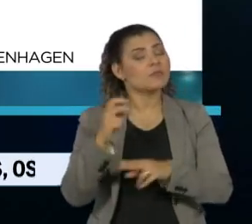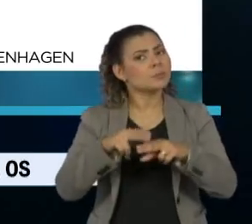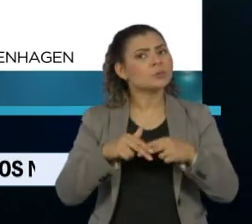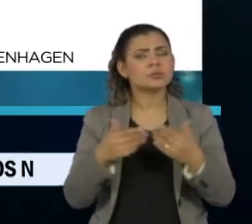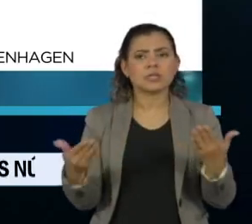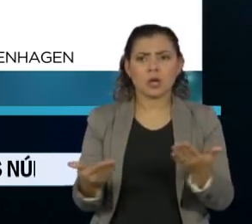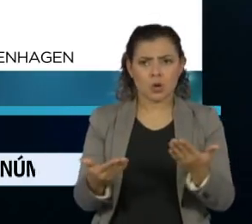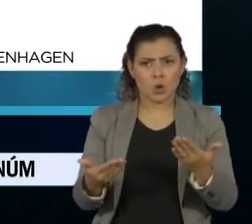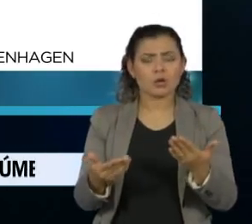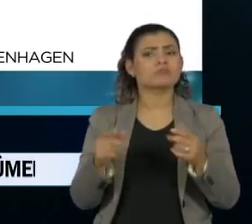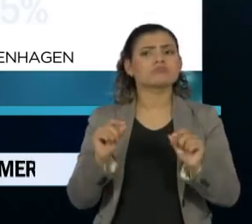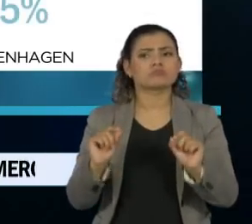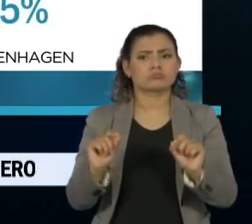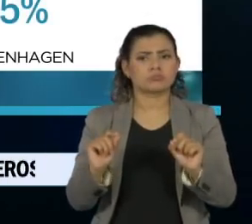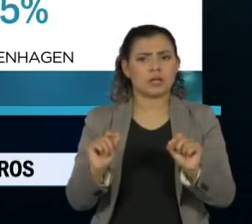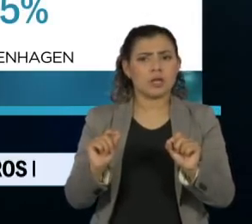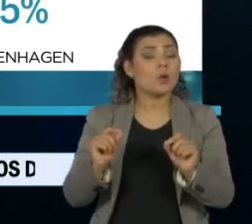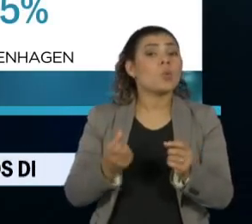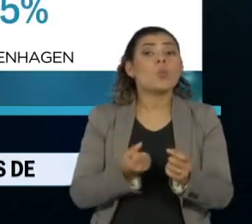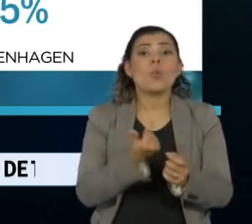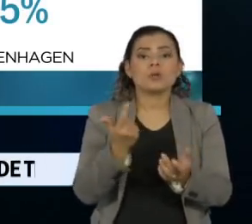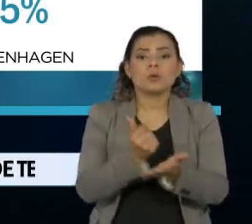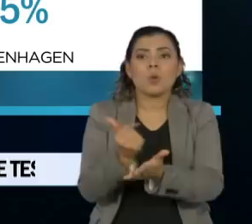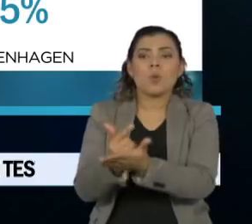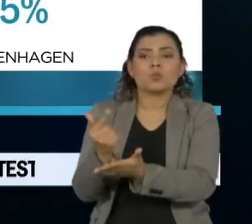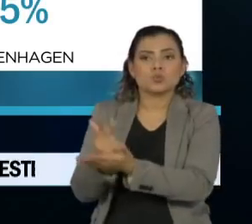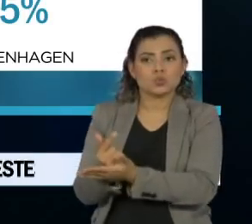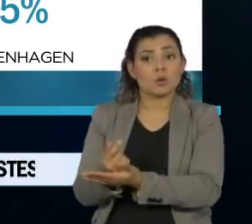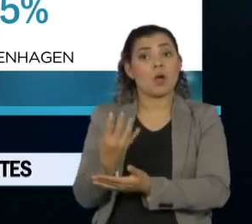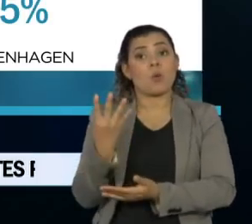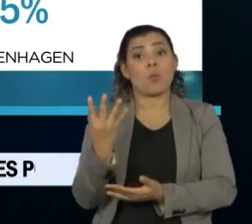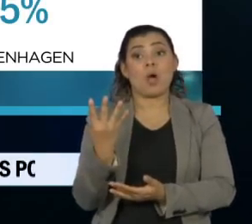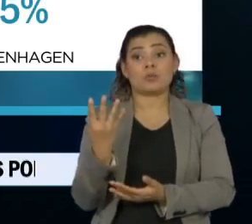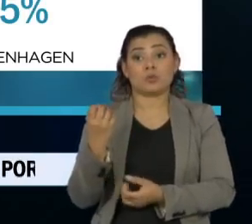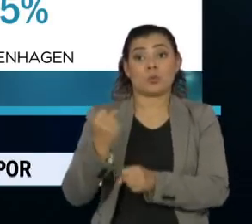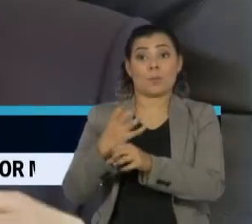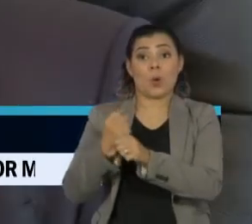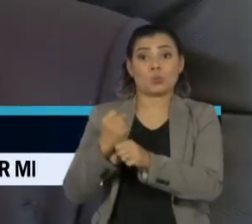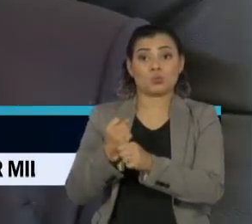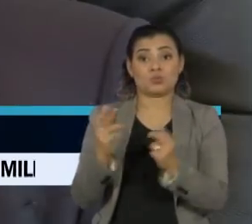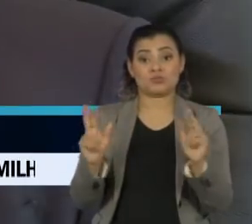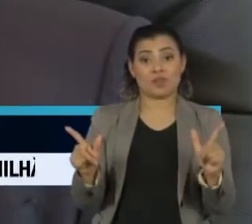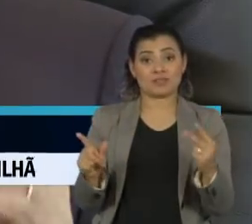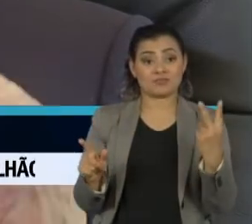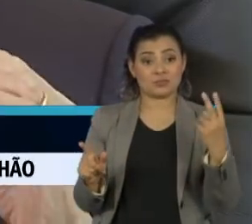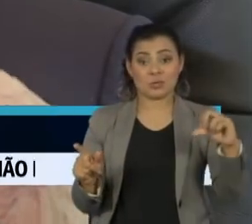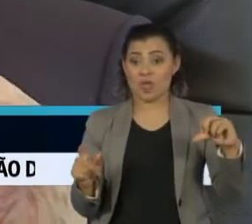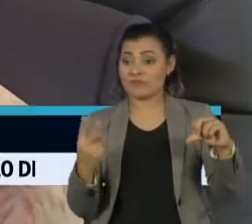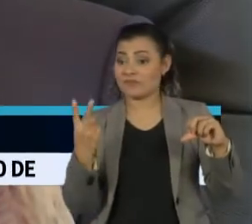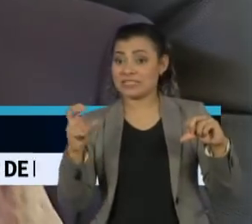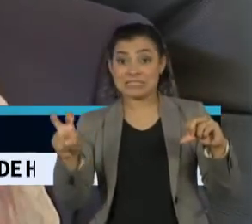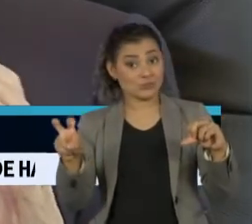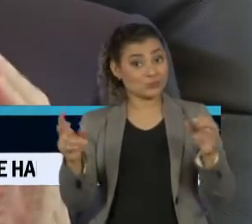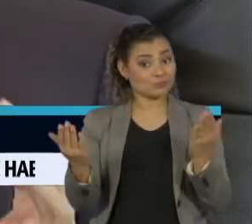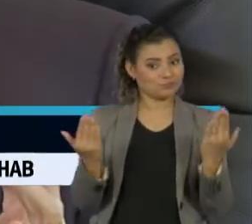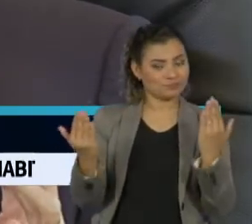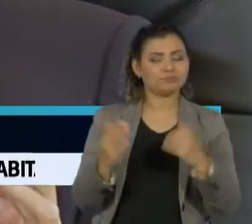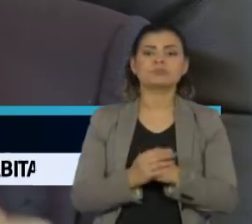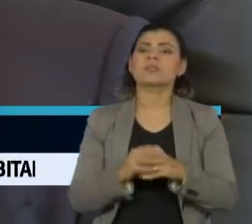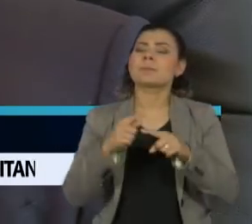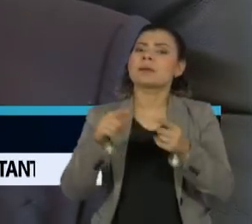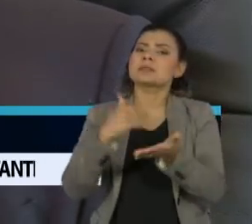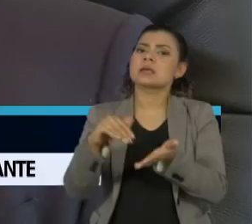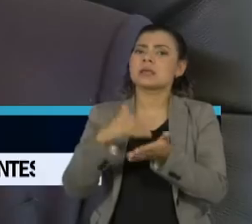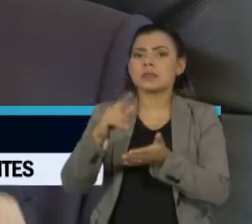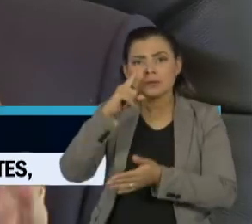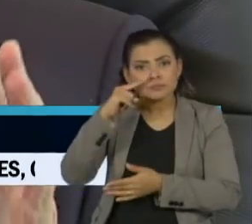se repete na queda do consumo, que teve uma diferença de apenas 4 pontos percentuais. Esse exemplo foi apresentado hoje pelo secretário da